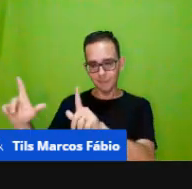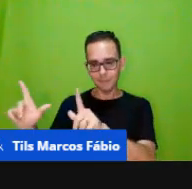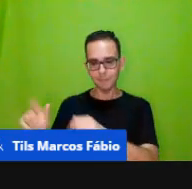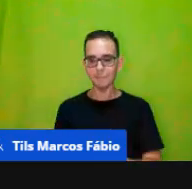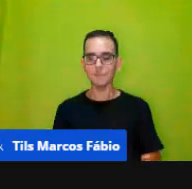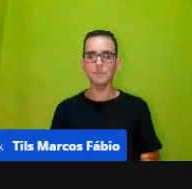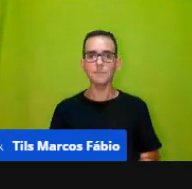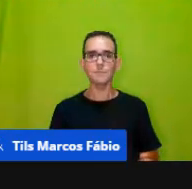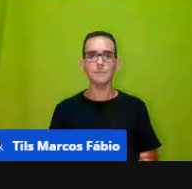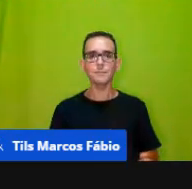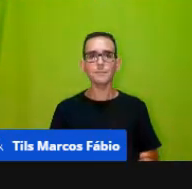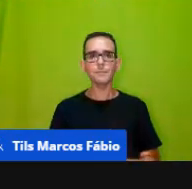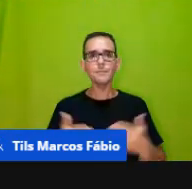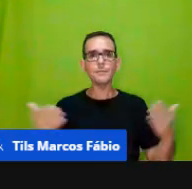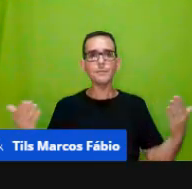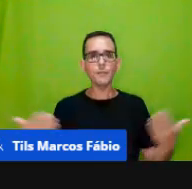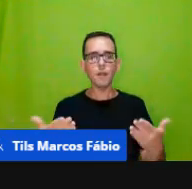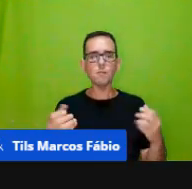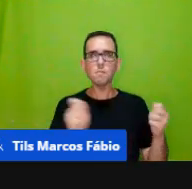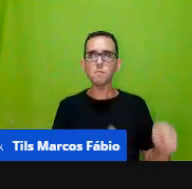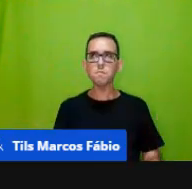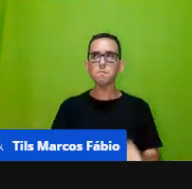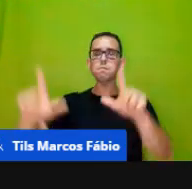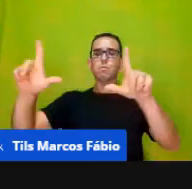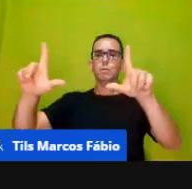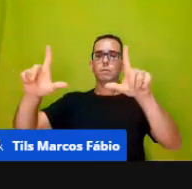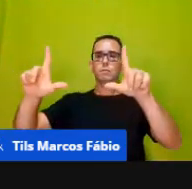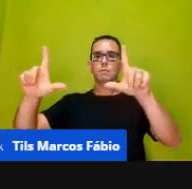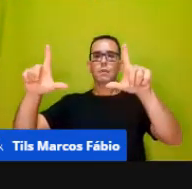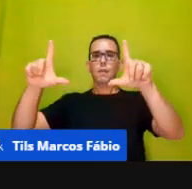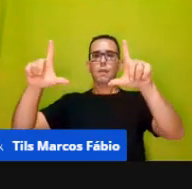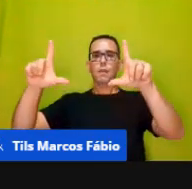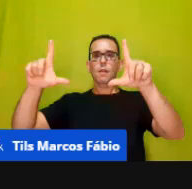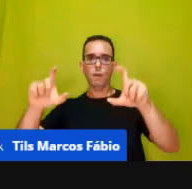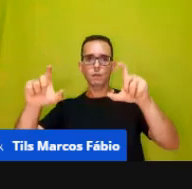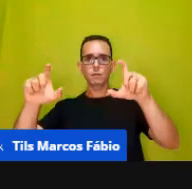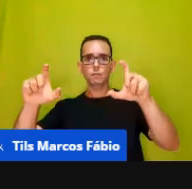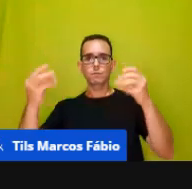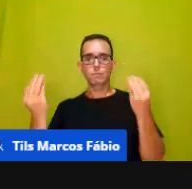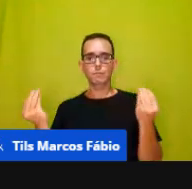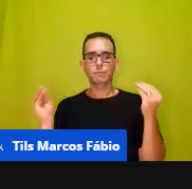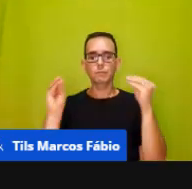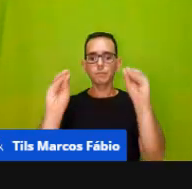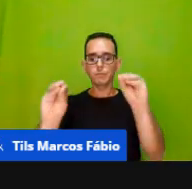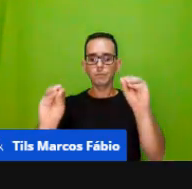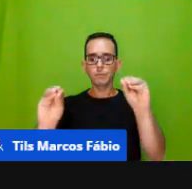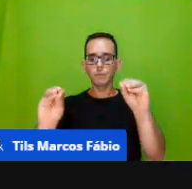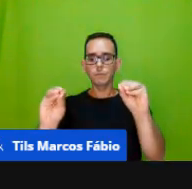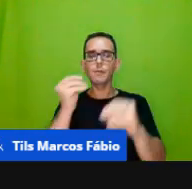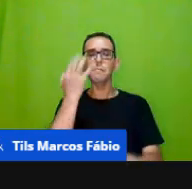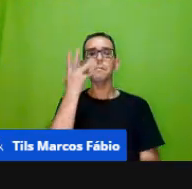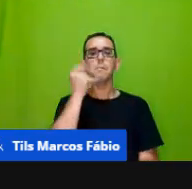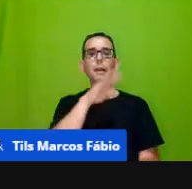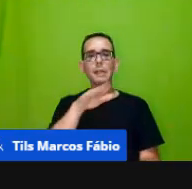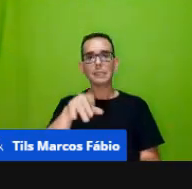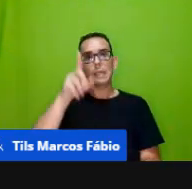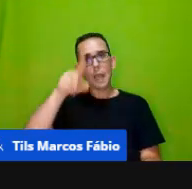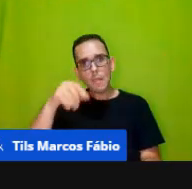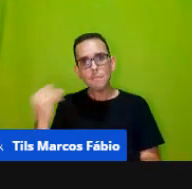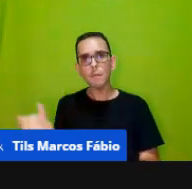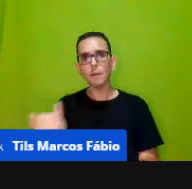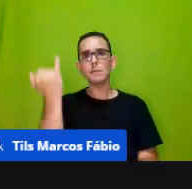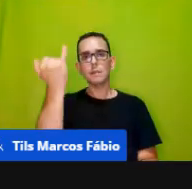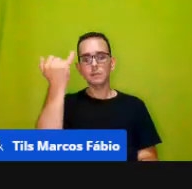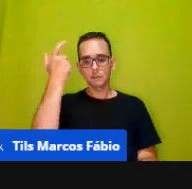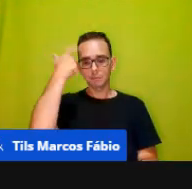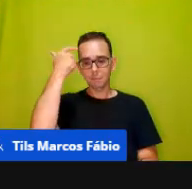a partir de uma figura eu trago uma foto uma figura ali para para a criança é importante pensar